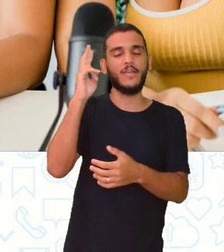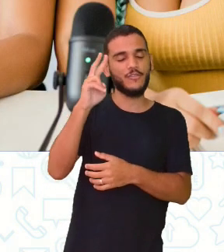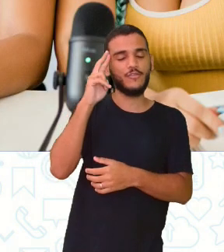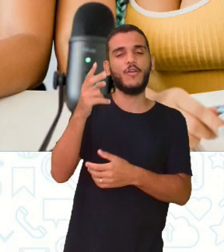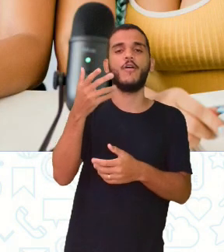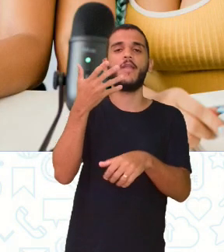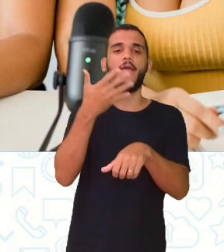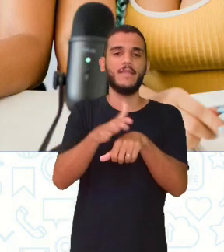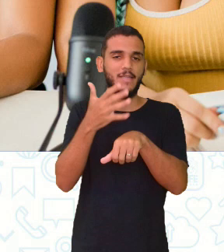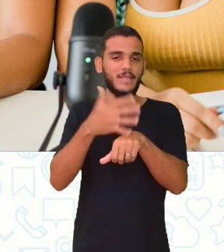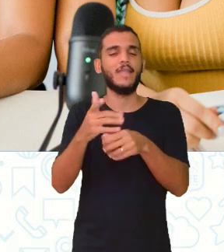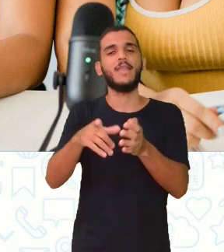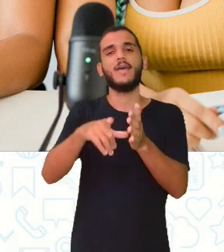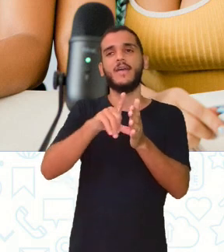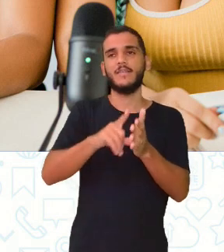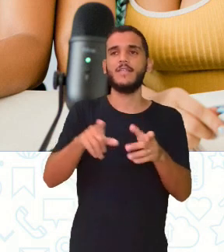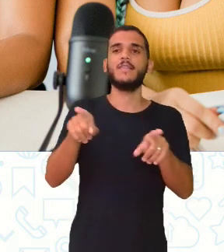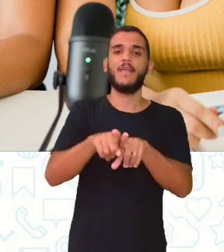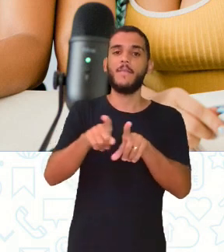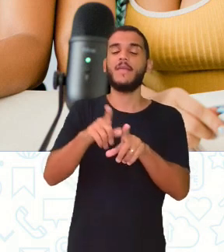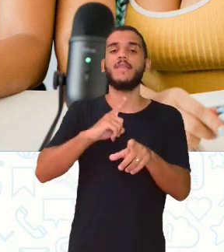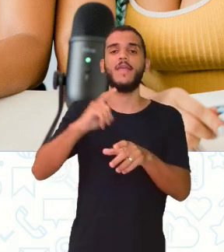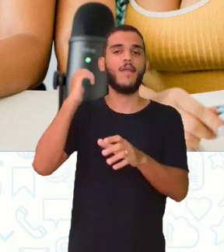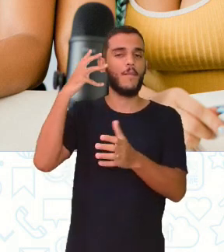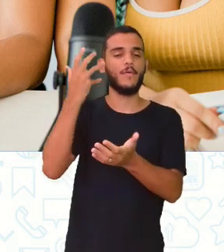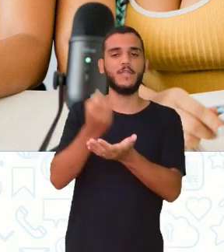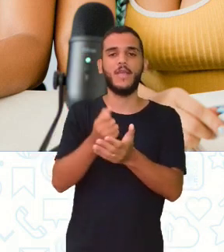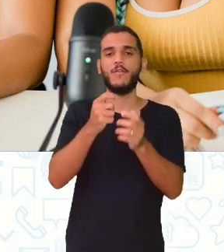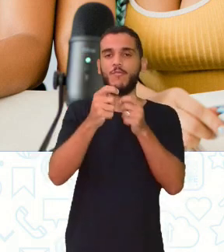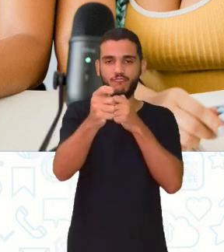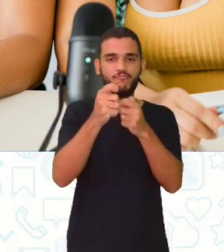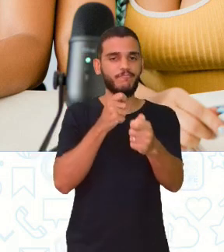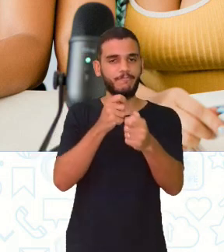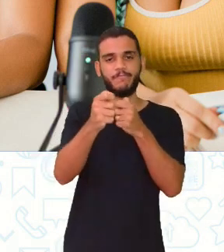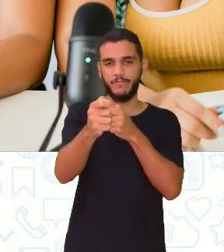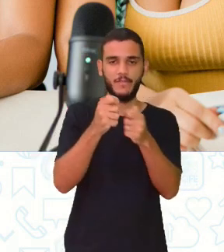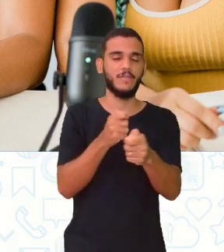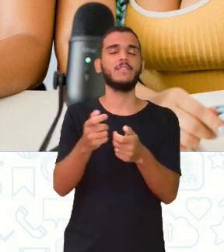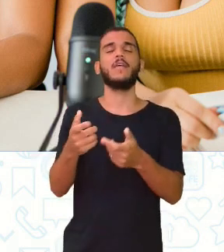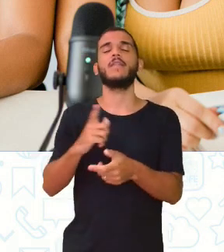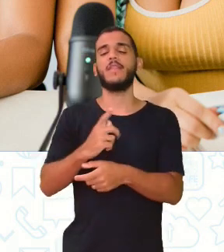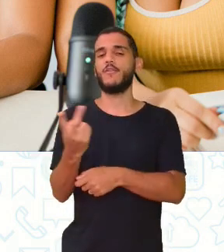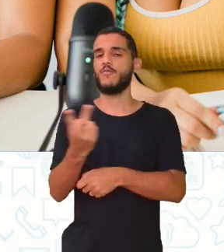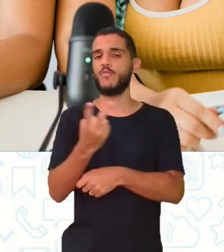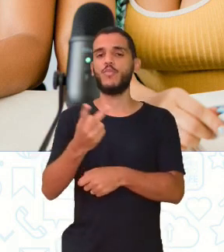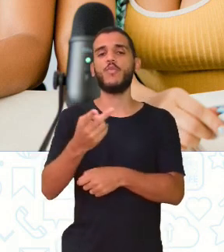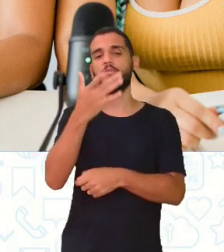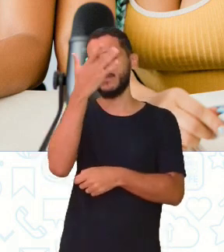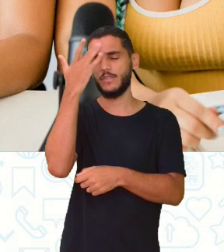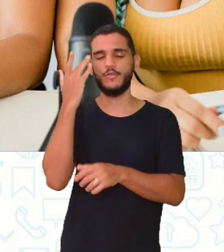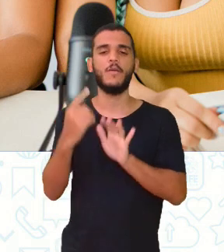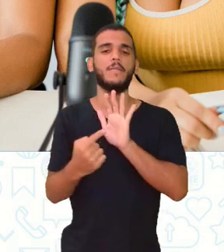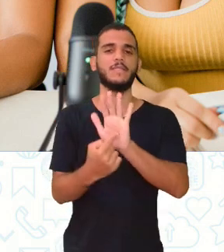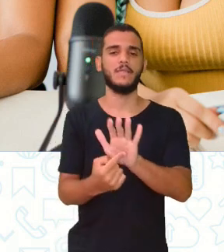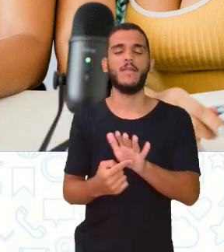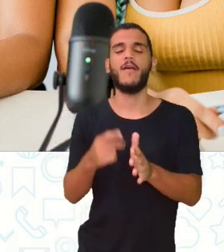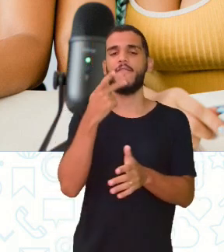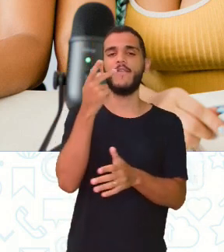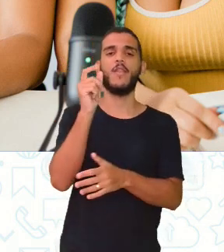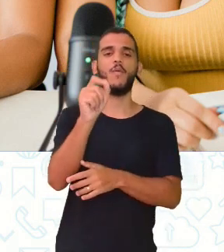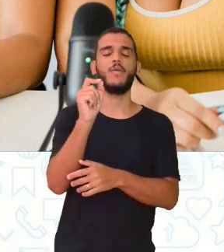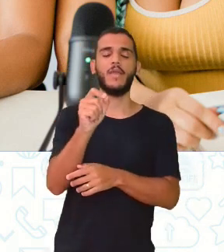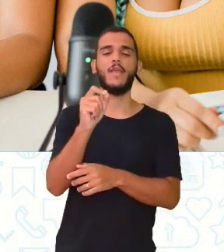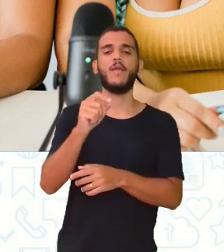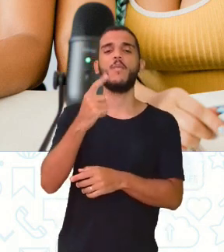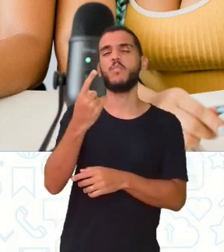A gente tem os podcasts de entrevista, né? Então, geralmente, envolve um ou dois apresentadores que falam com um ou